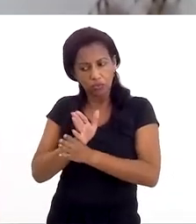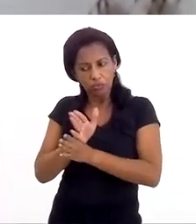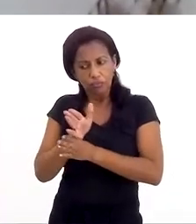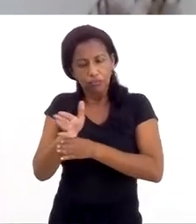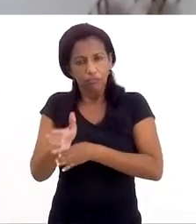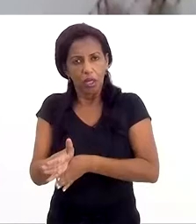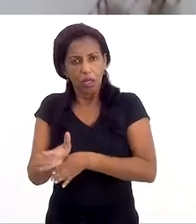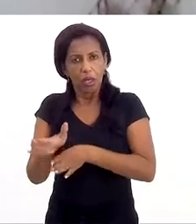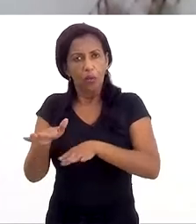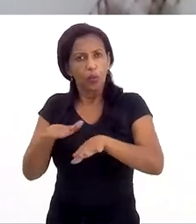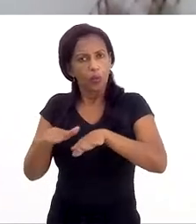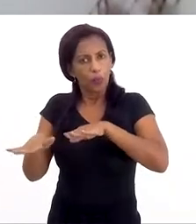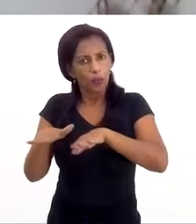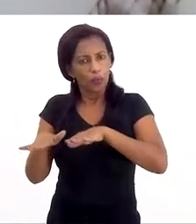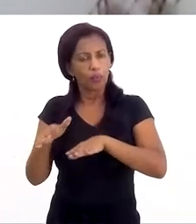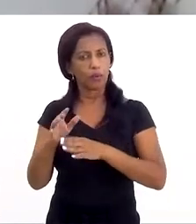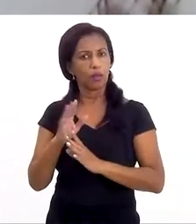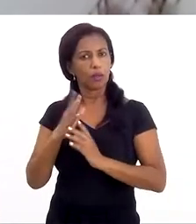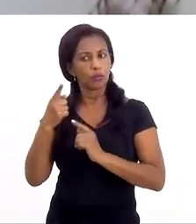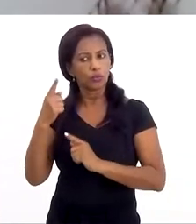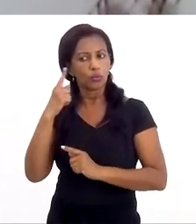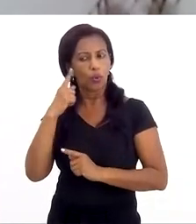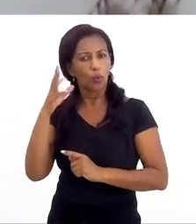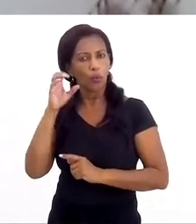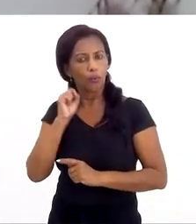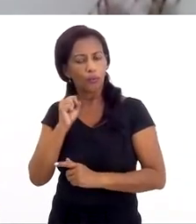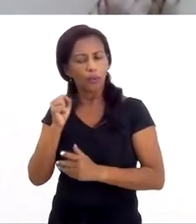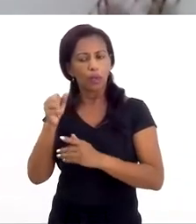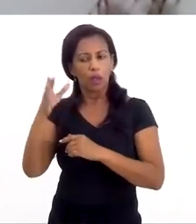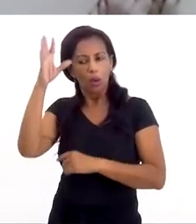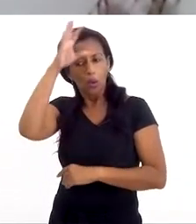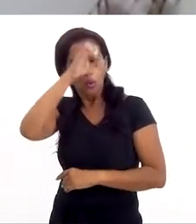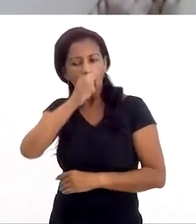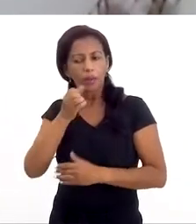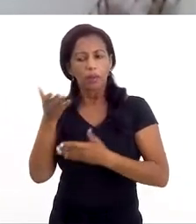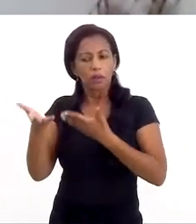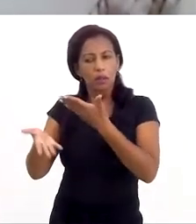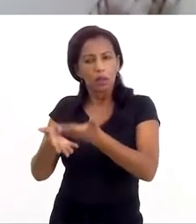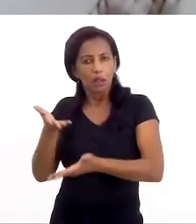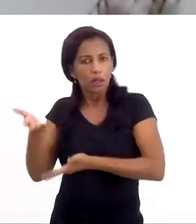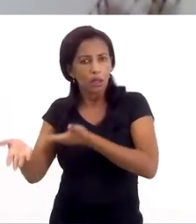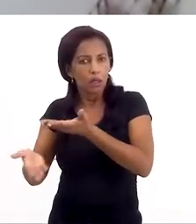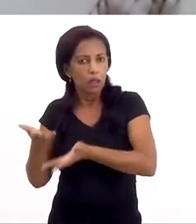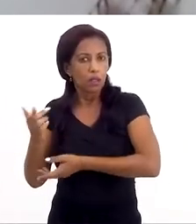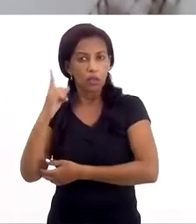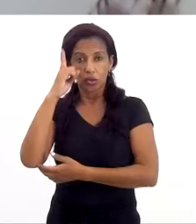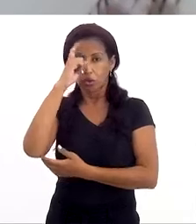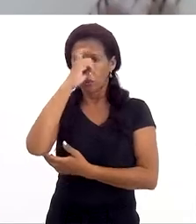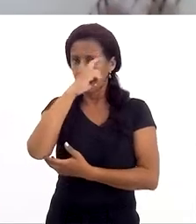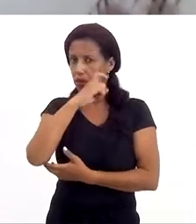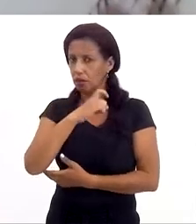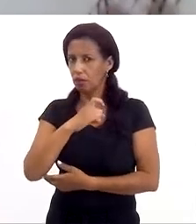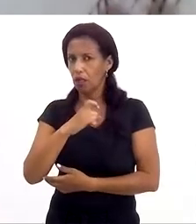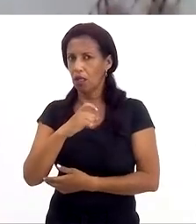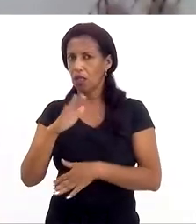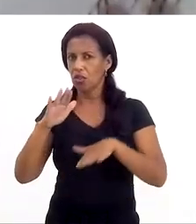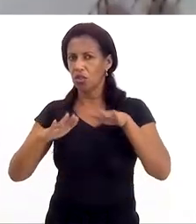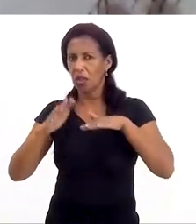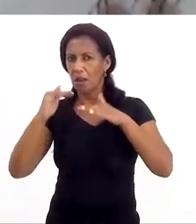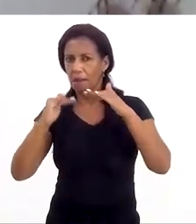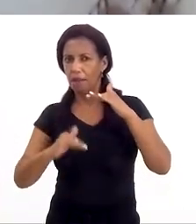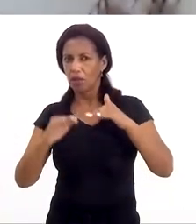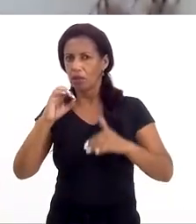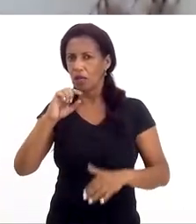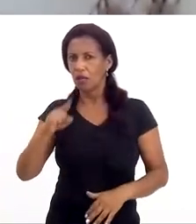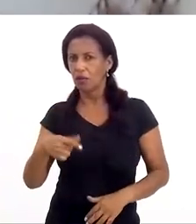alinharmos no movimento de diálogo, de escutar e de compreender que dificilmente, em menos de 0